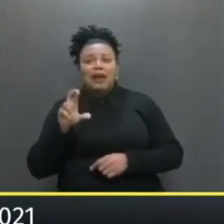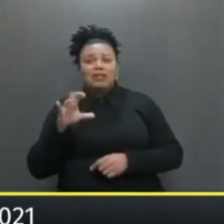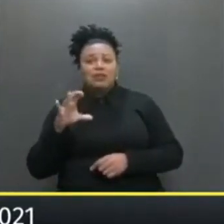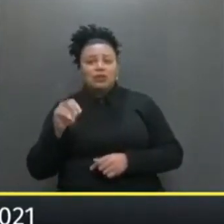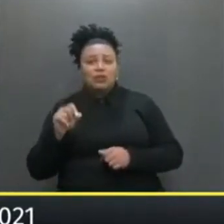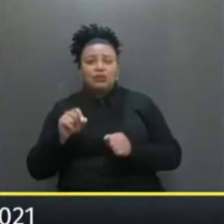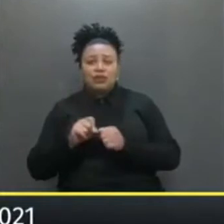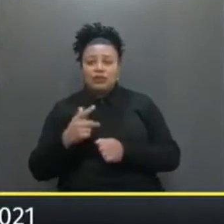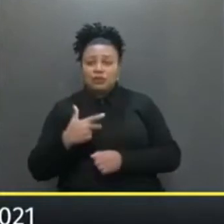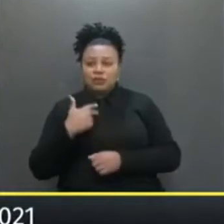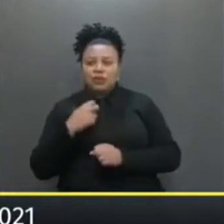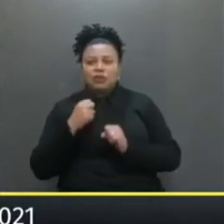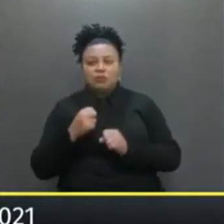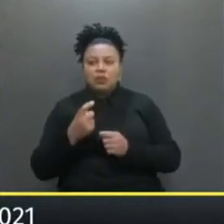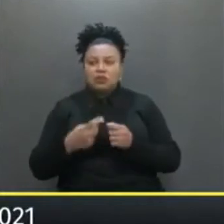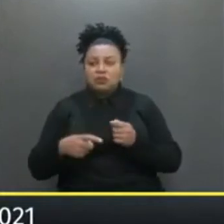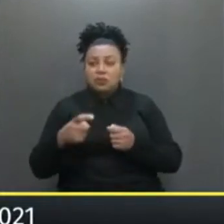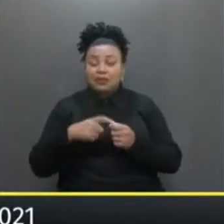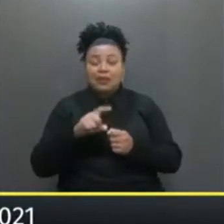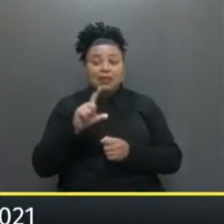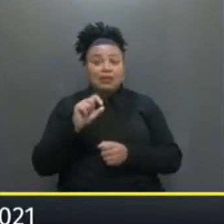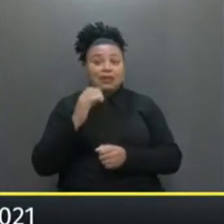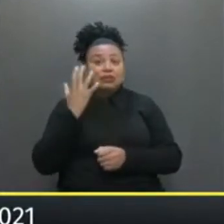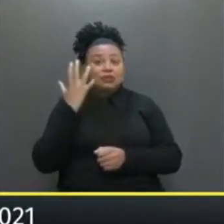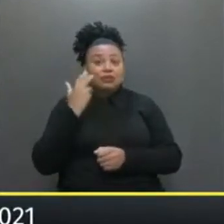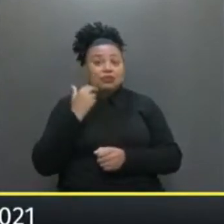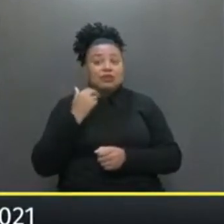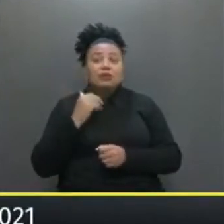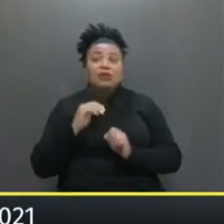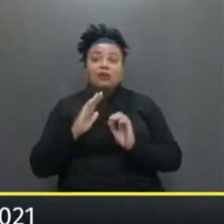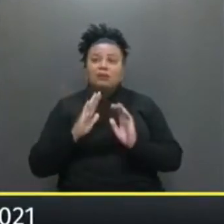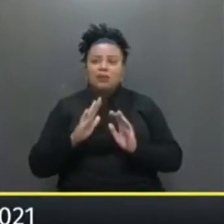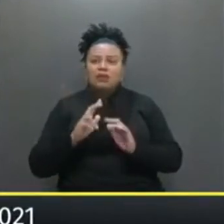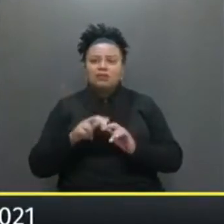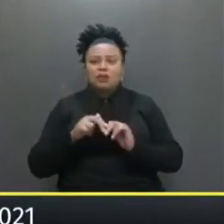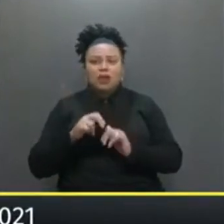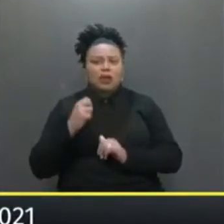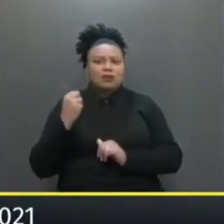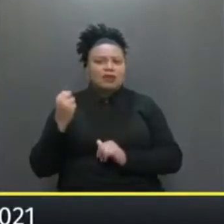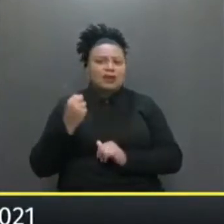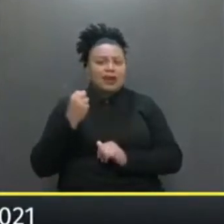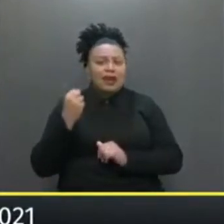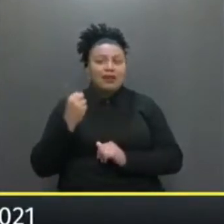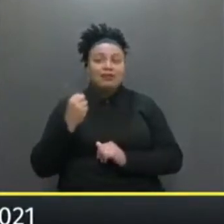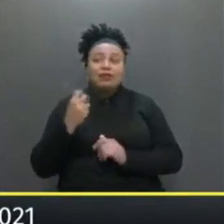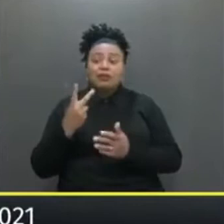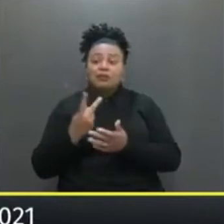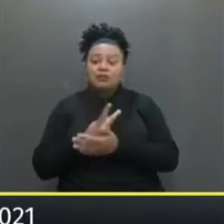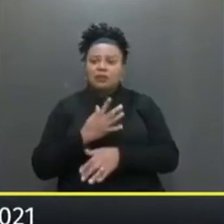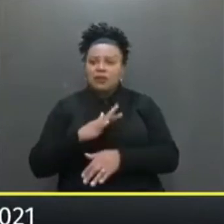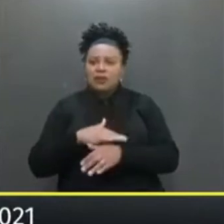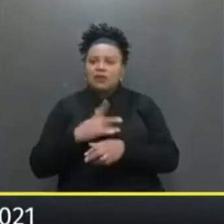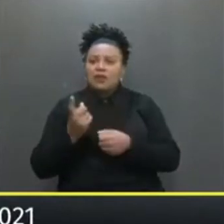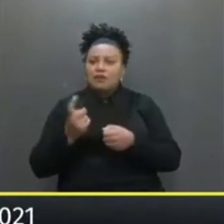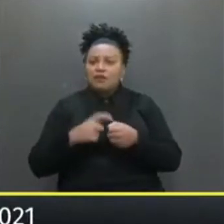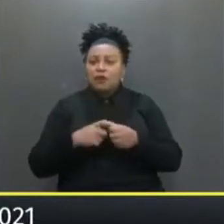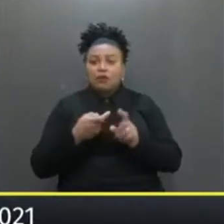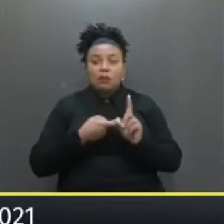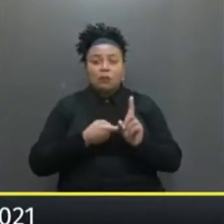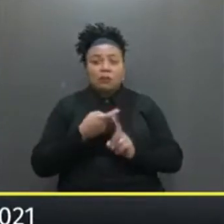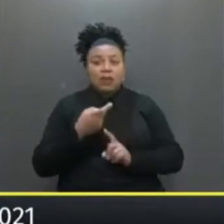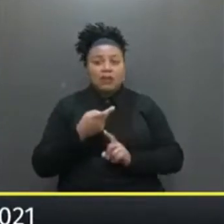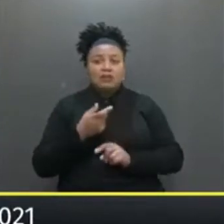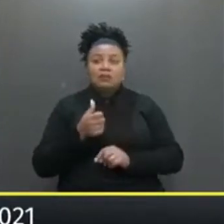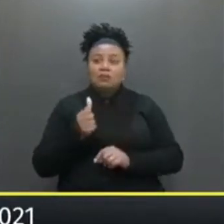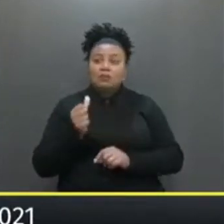cirurgia E ele poderia Retornar em 10 dias Mas Pela gravidade Que tomou A patologia Ele volta Dali um mês É